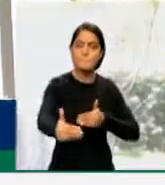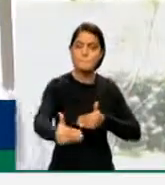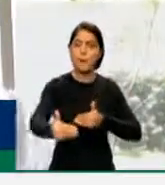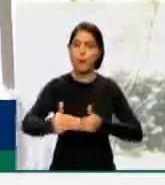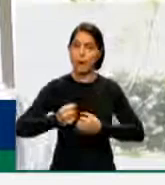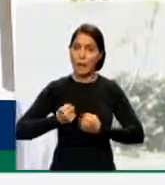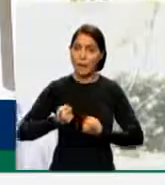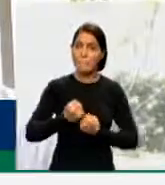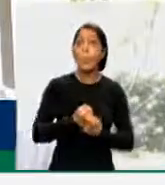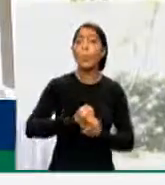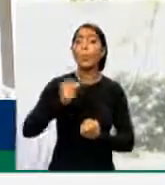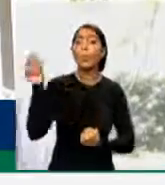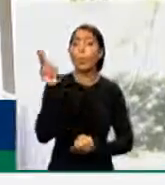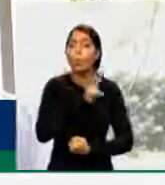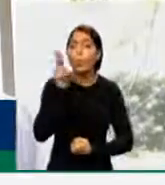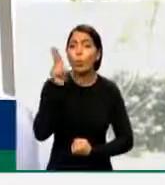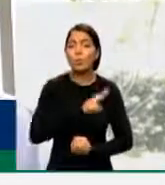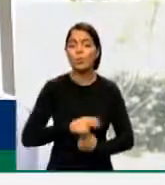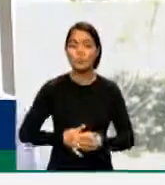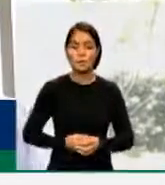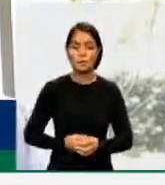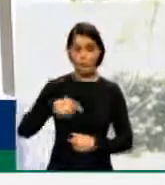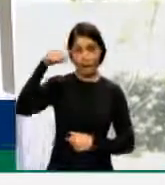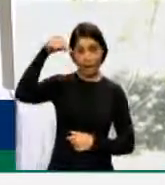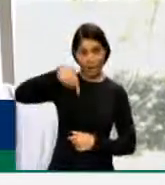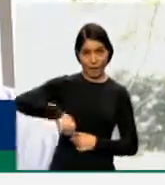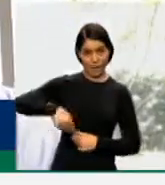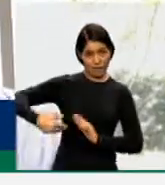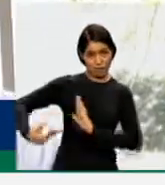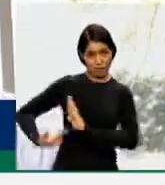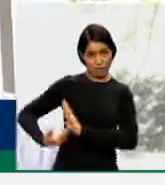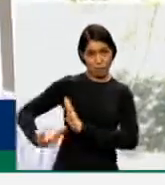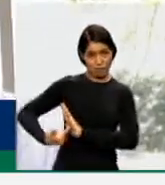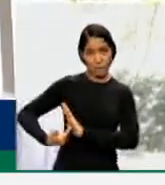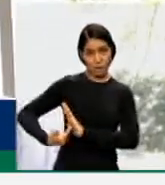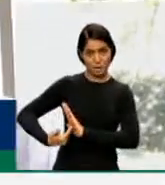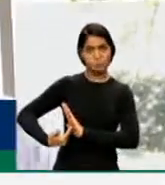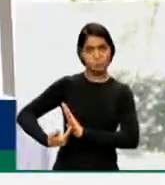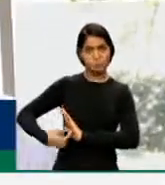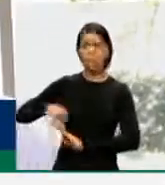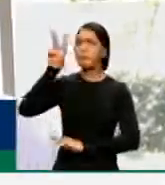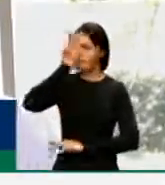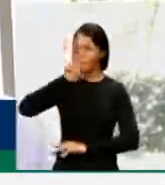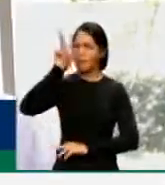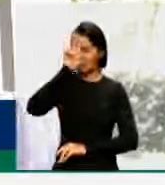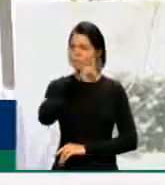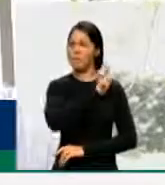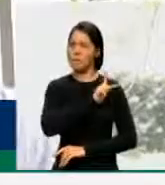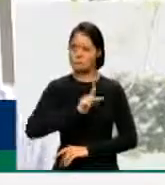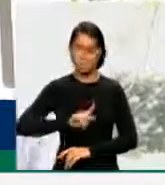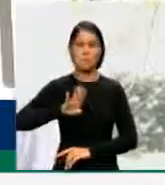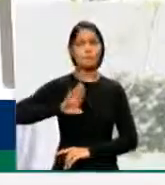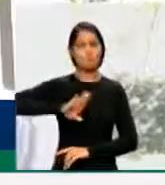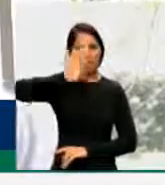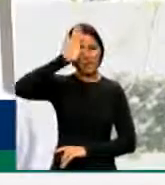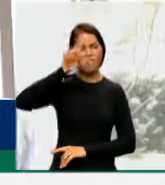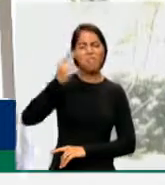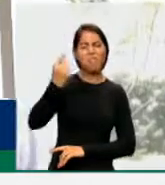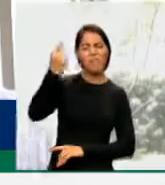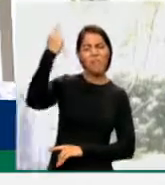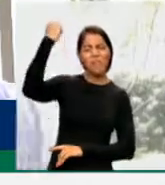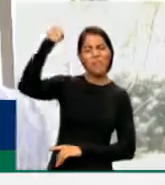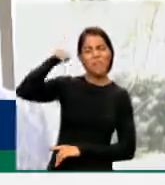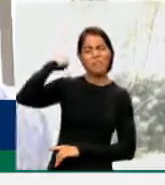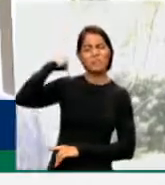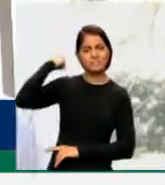instituído pelo Parlamento Brasileiro. Vamos lembrar que o presidente Jair Bolsonaro, desde o início da pandemia,